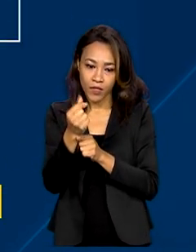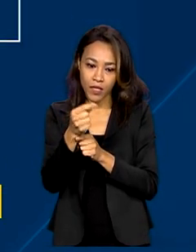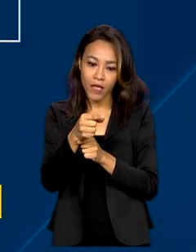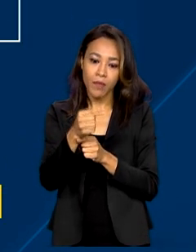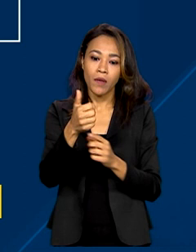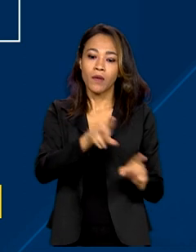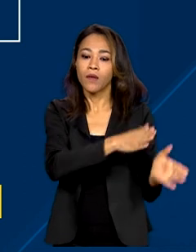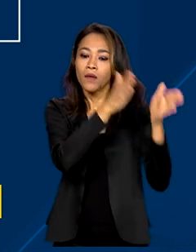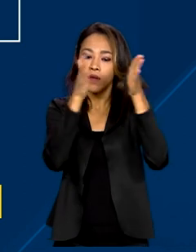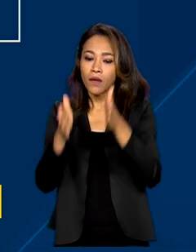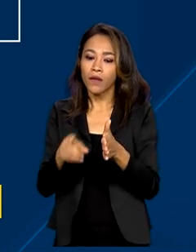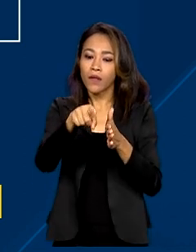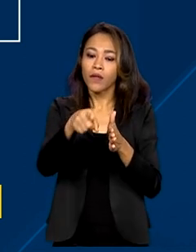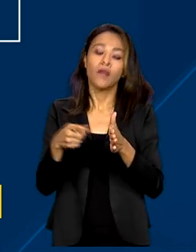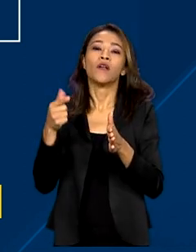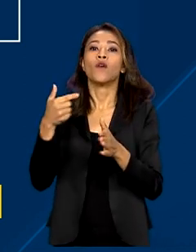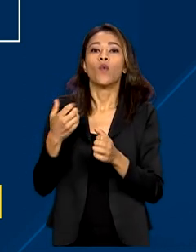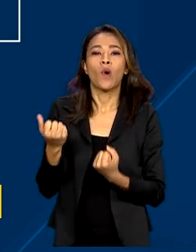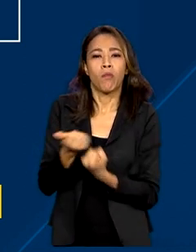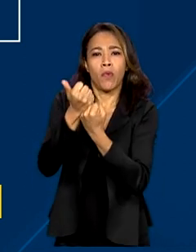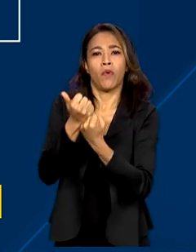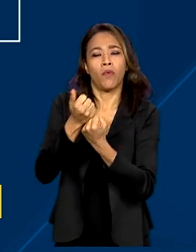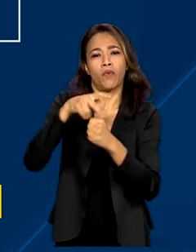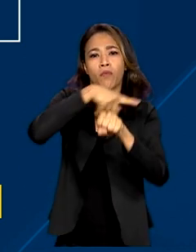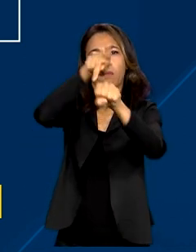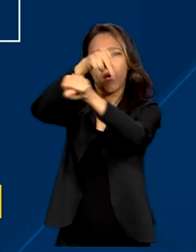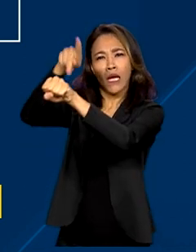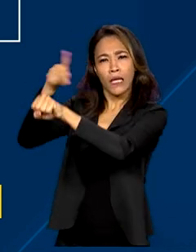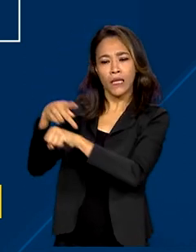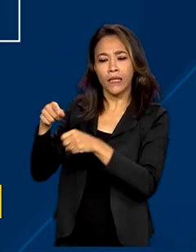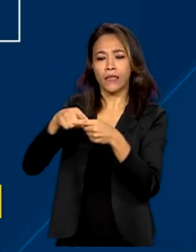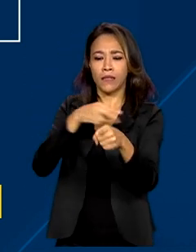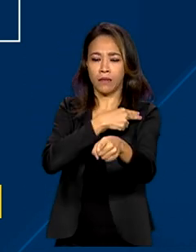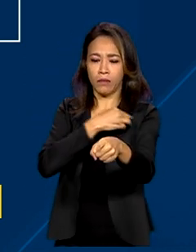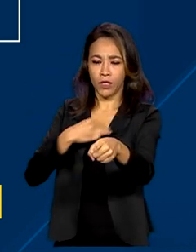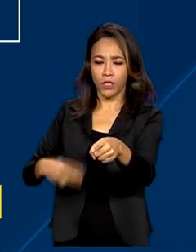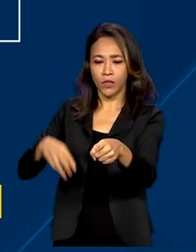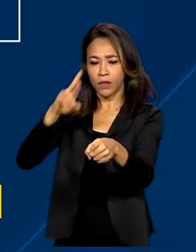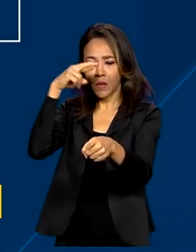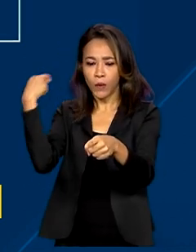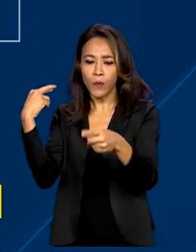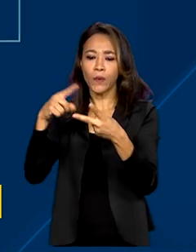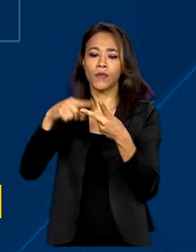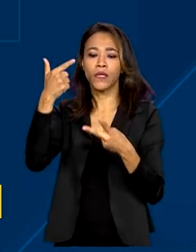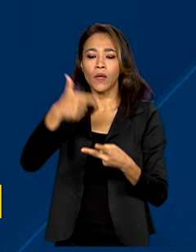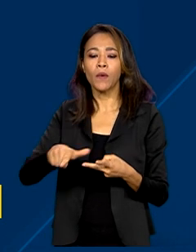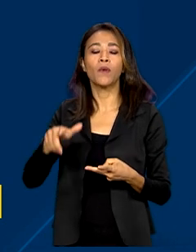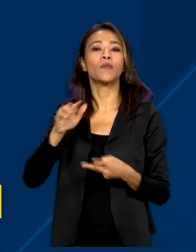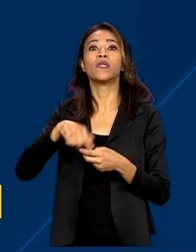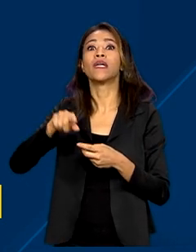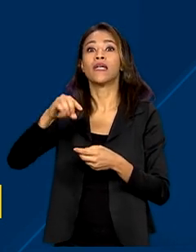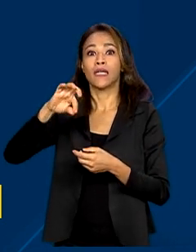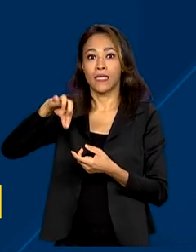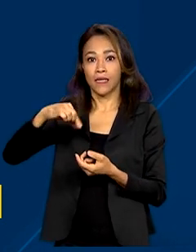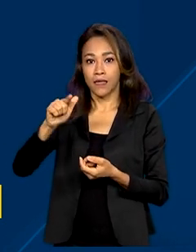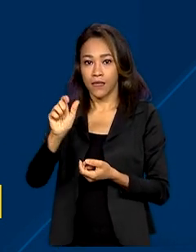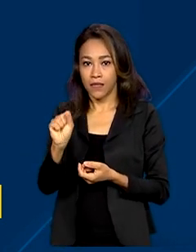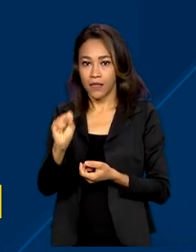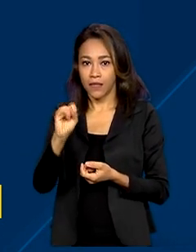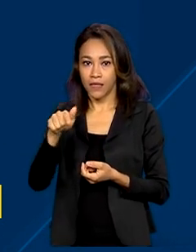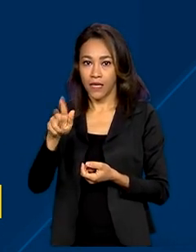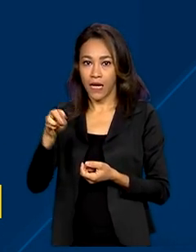fortalecimento das relações com outros países, ministros da Rússia e Singapura visitam hoje o Brasil. Abril